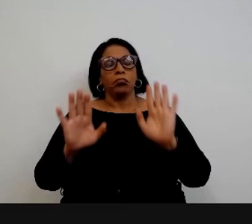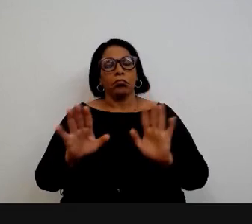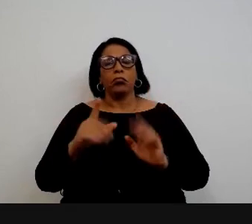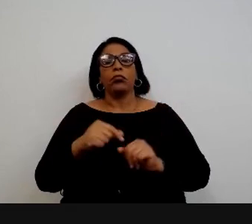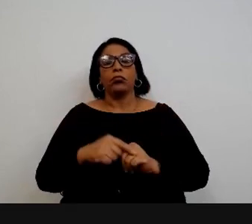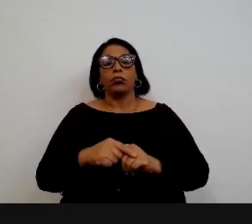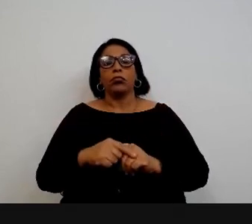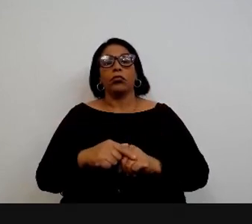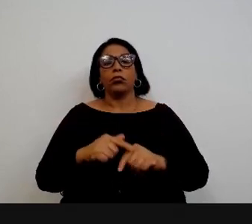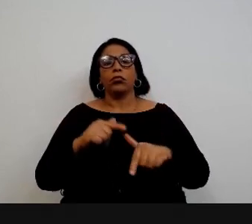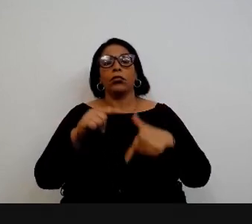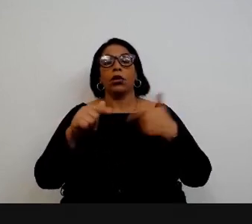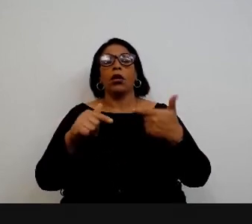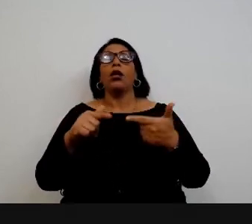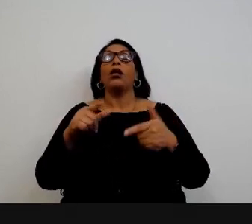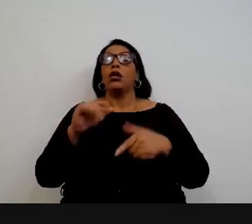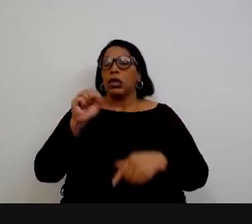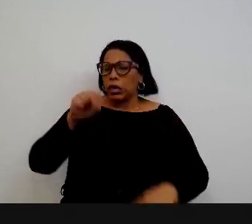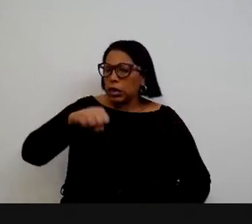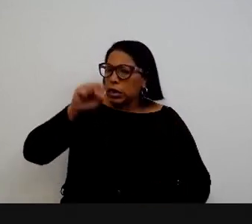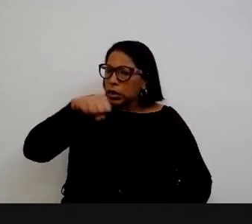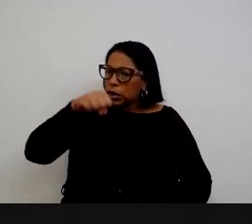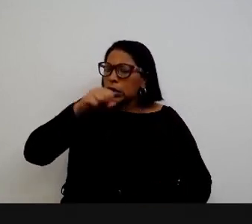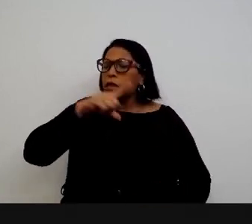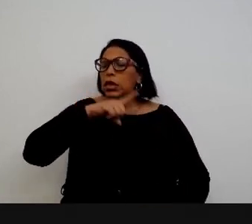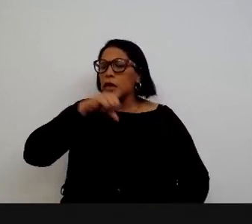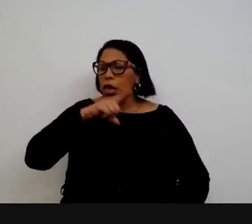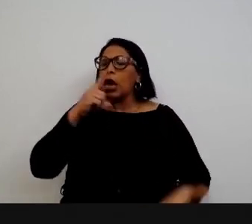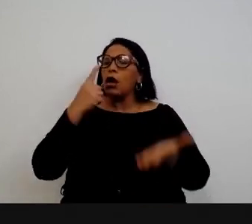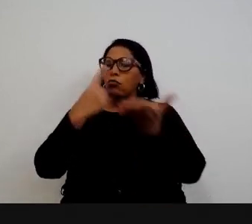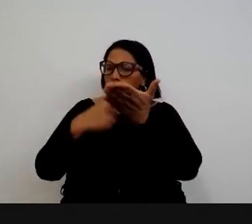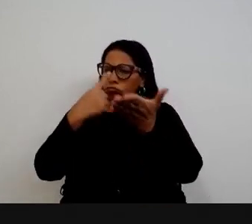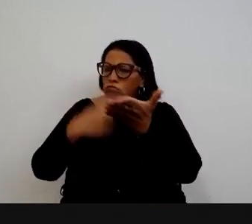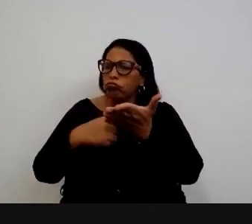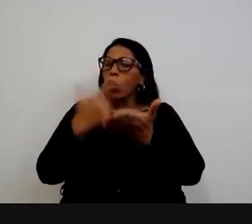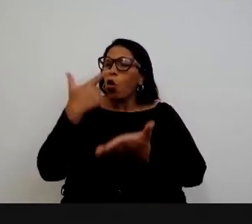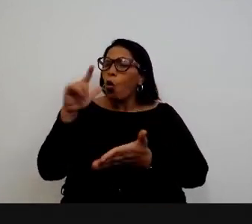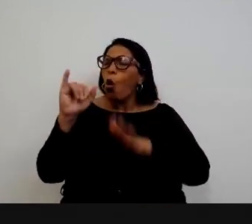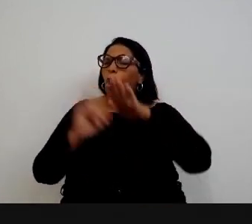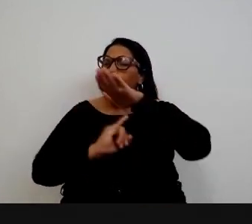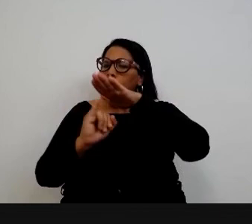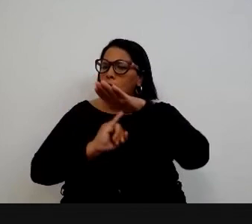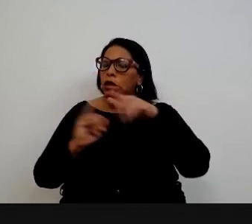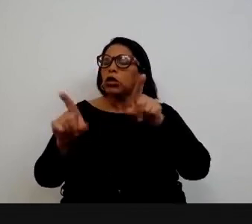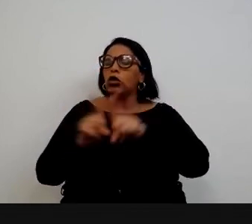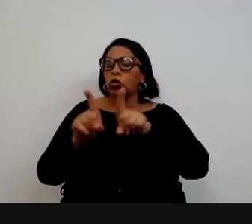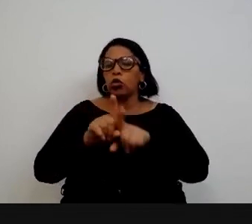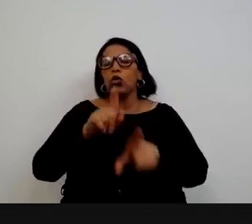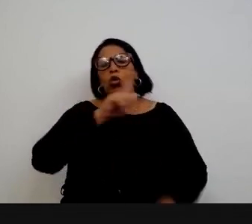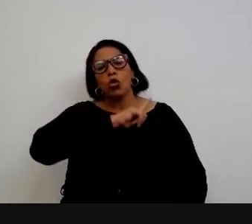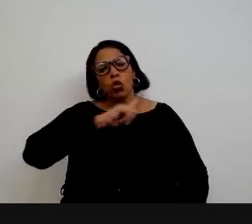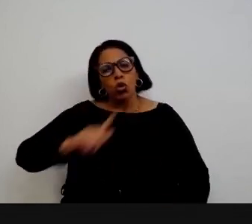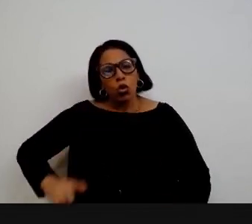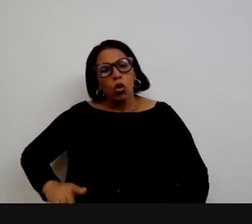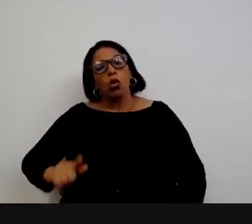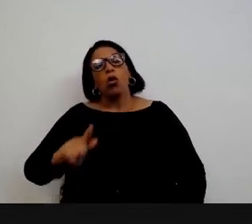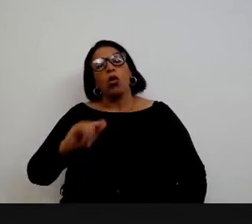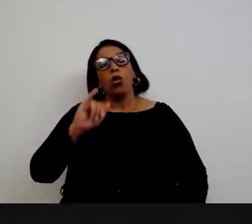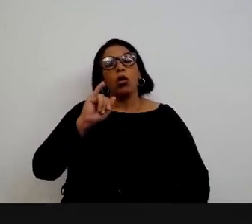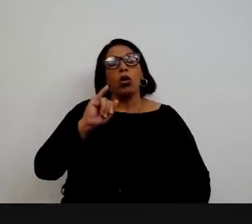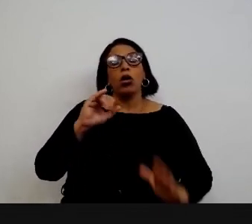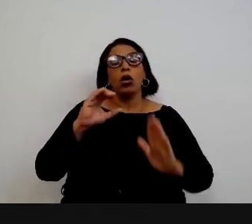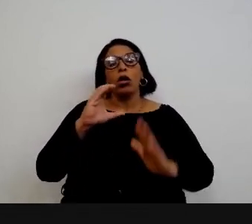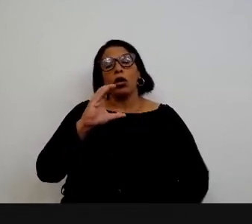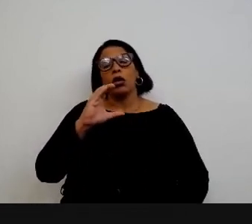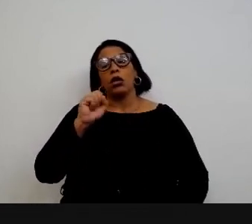o ISC é um grande parceiro nosso a nossa semana de inovação é co-realizada junto com o Instituto